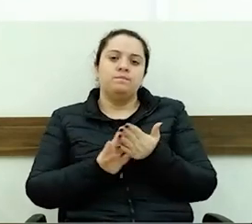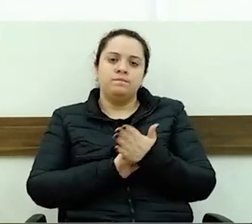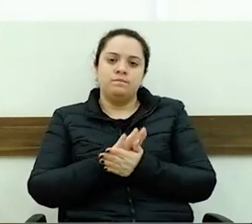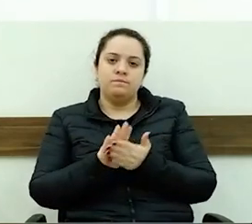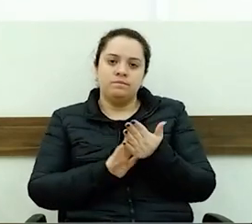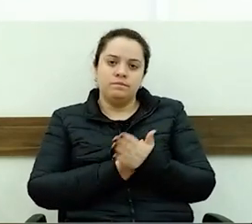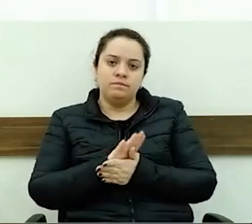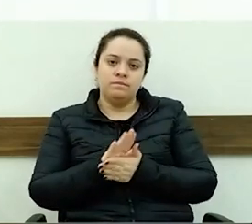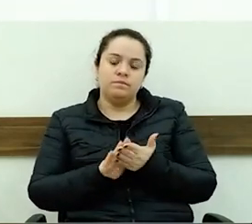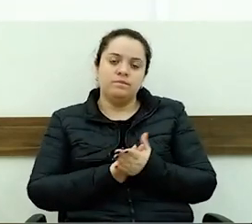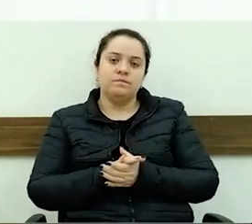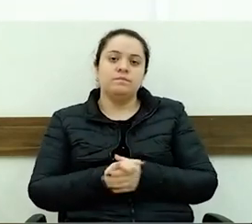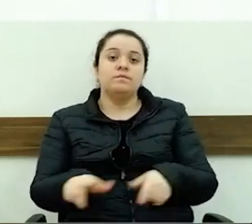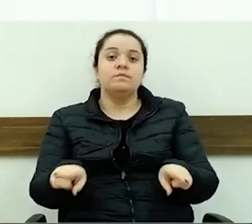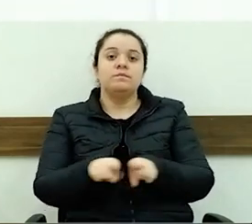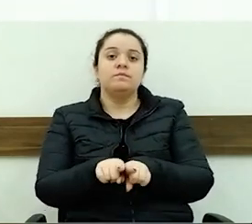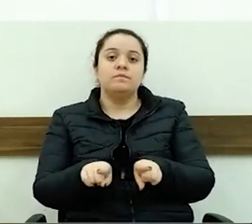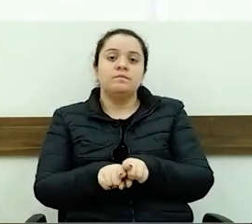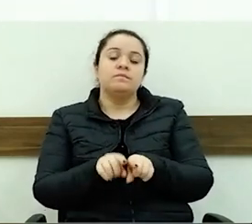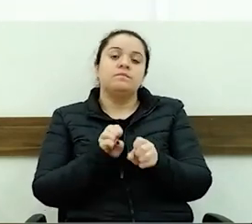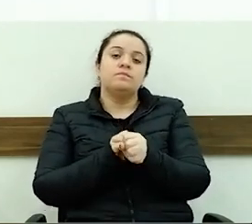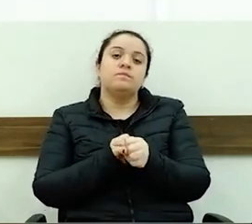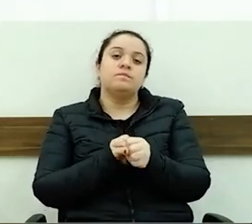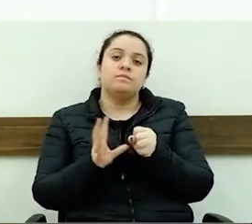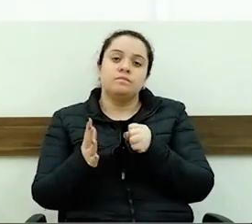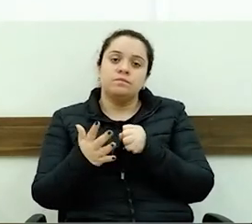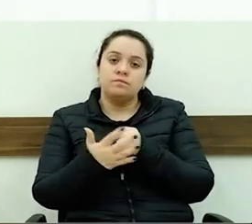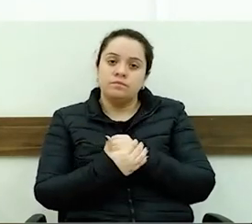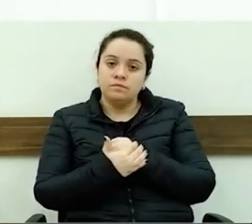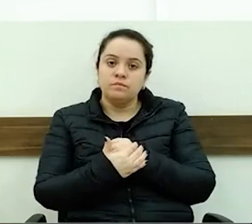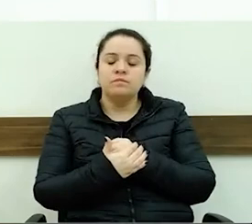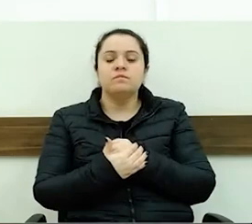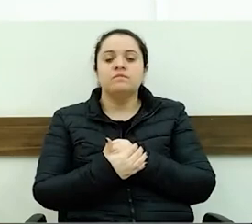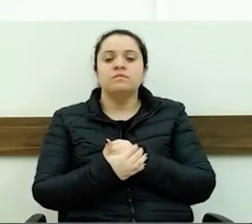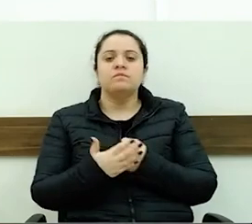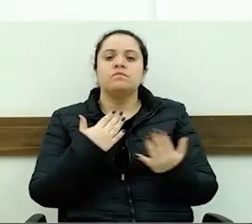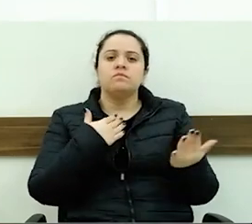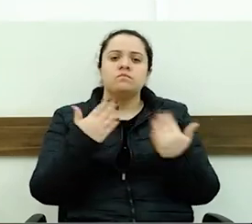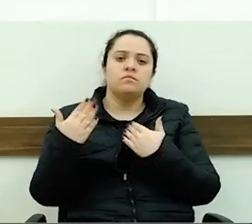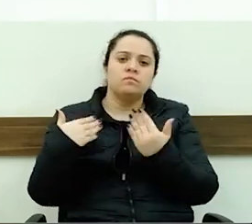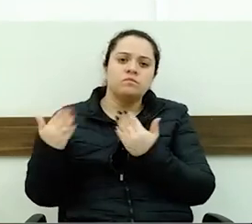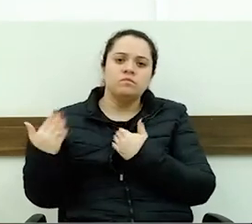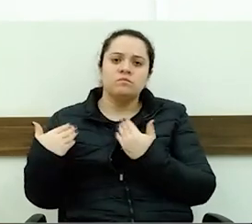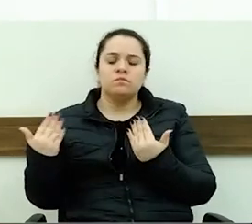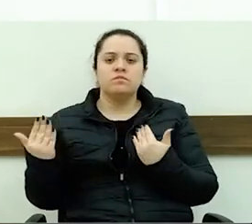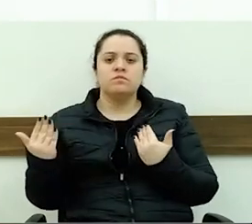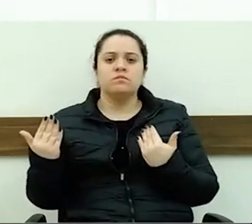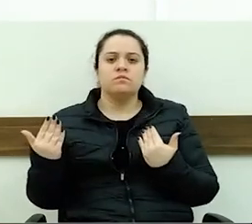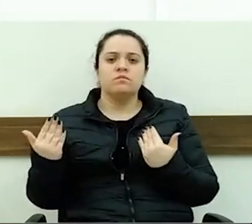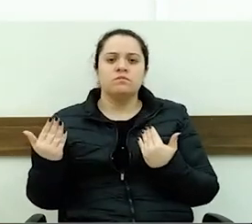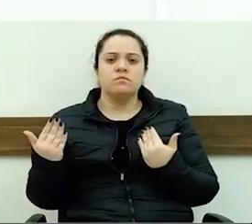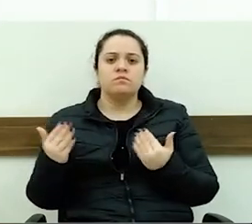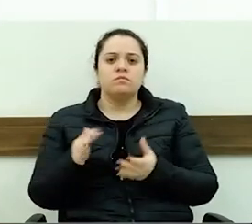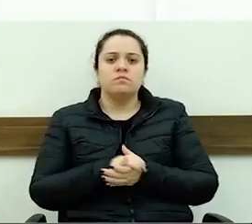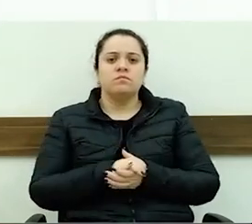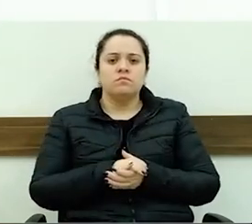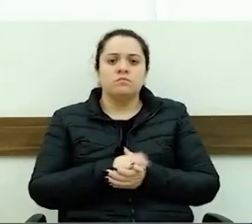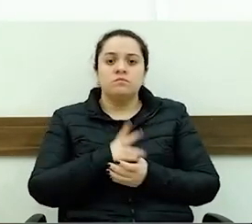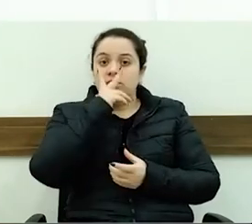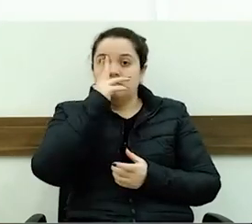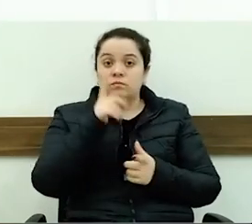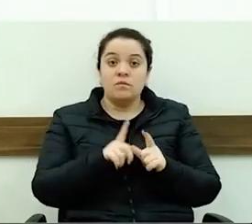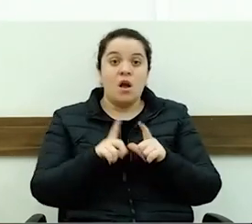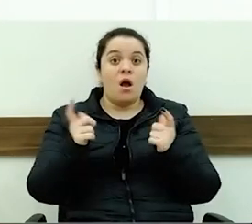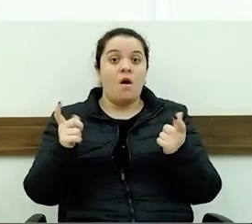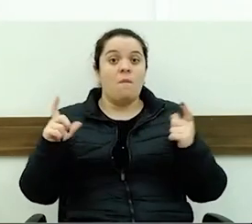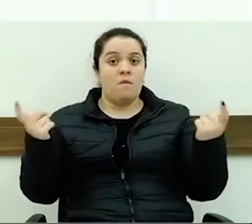A questão da Covid, vereador Zé Sineu, conversamos há poucos momentos aí, a coisa está aumentando a cada dia